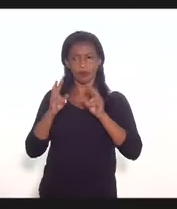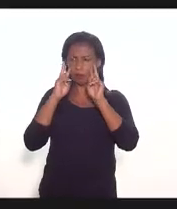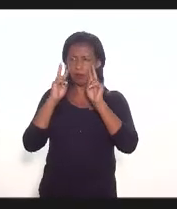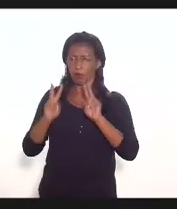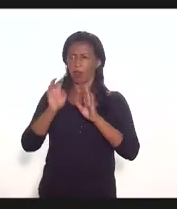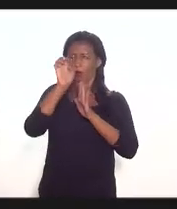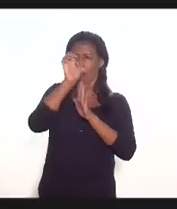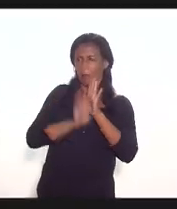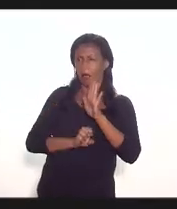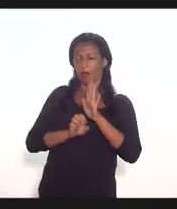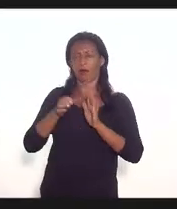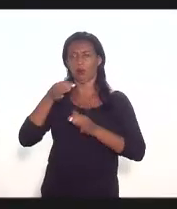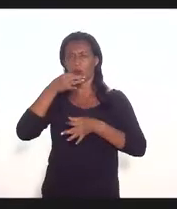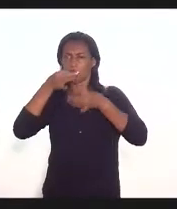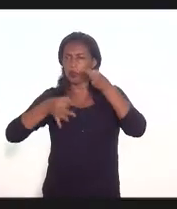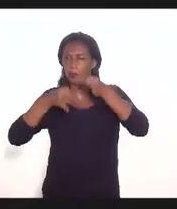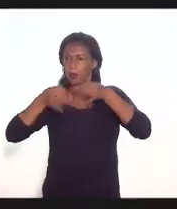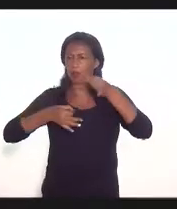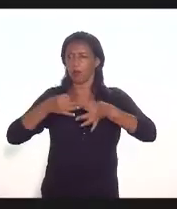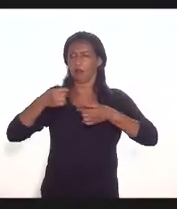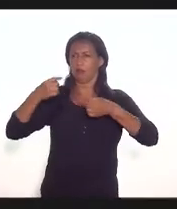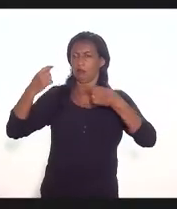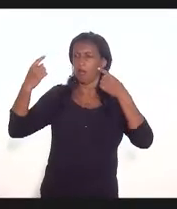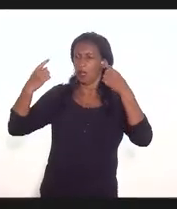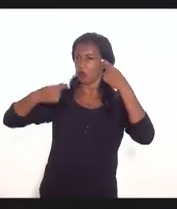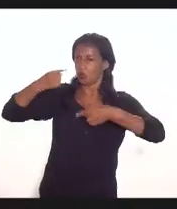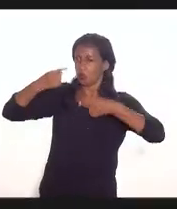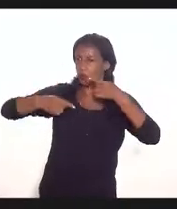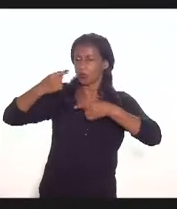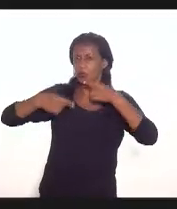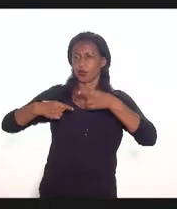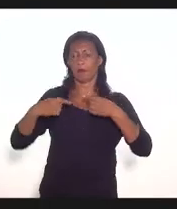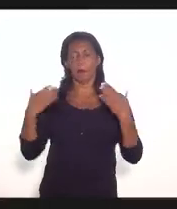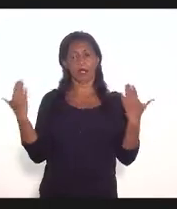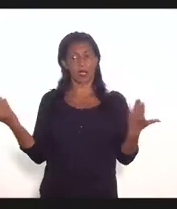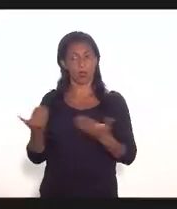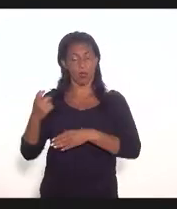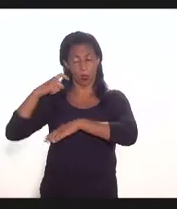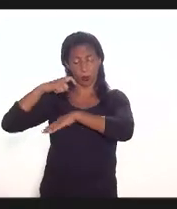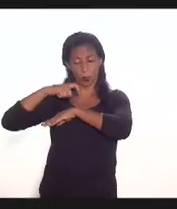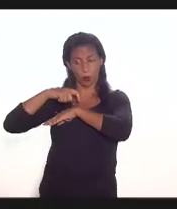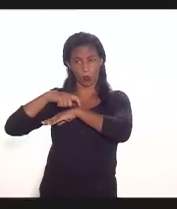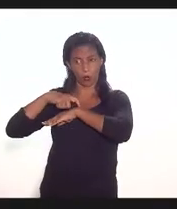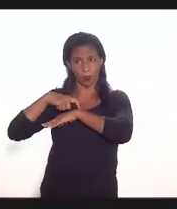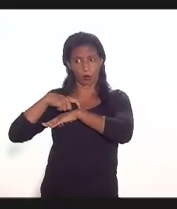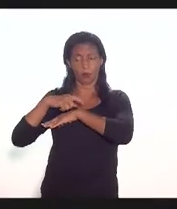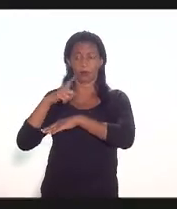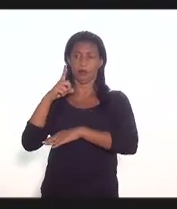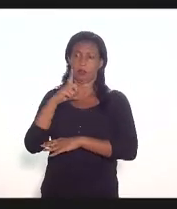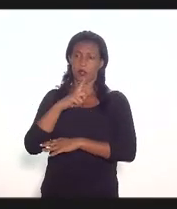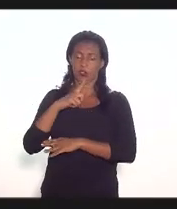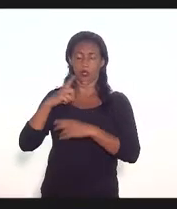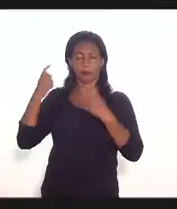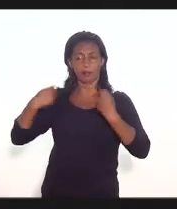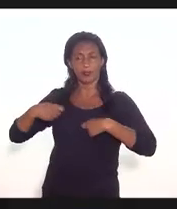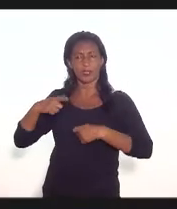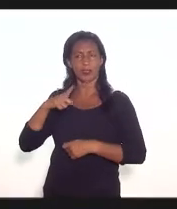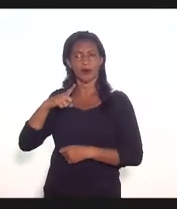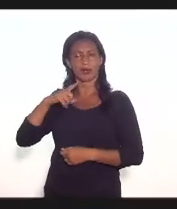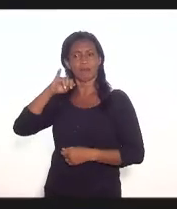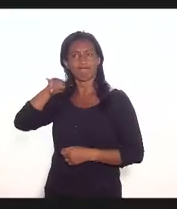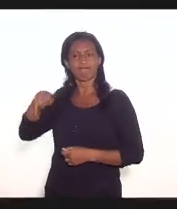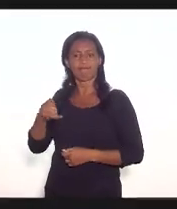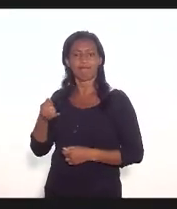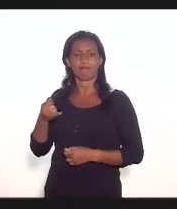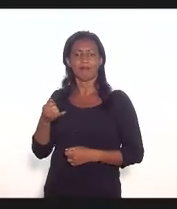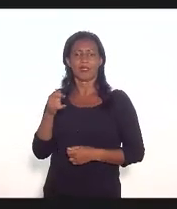acomodando críticas mas a importância de que nesse momento a gente tenha a possibilidade de que